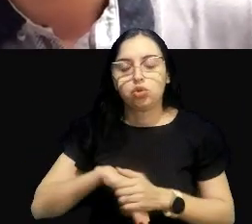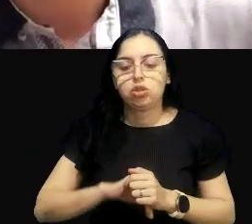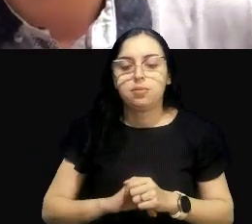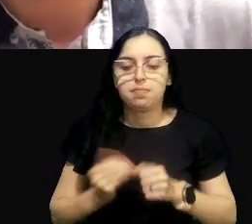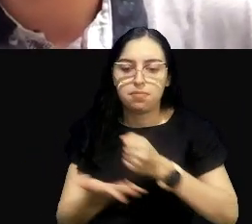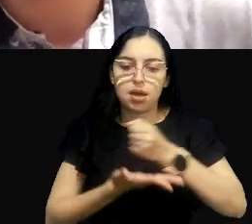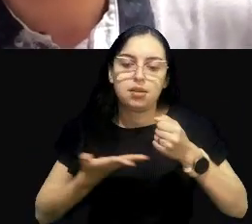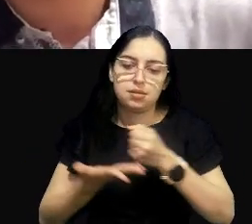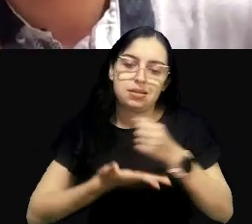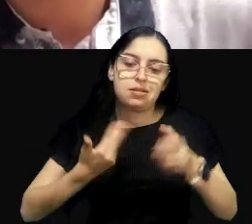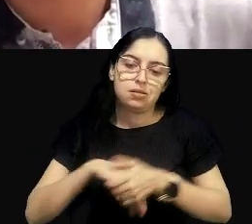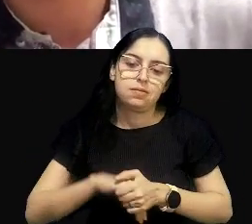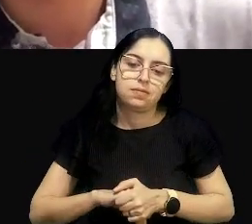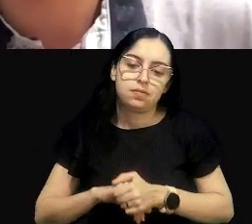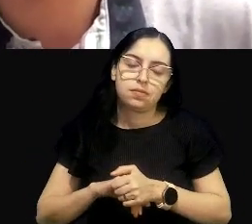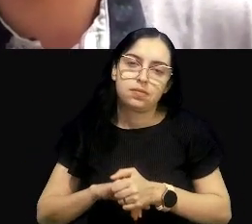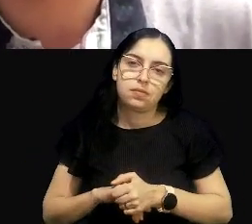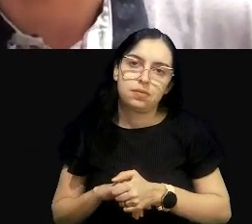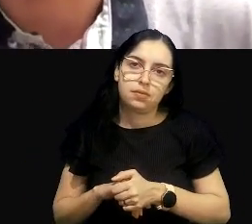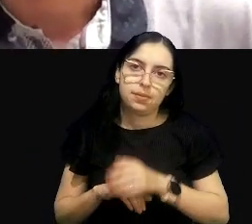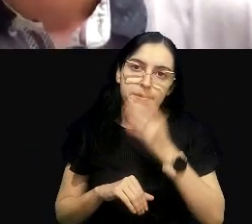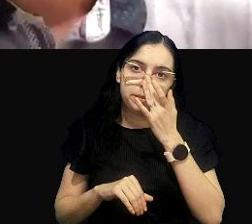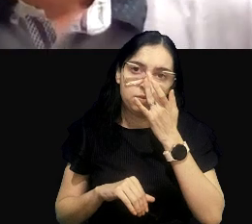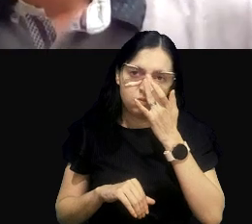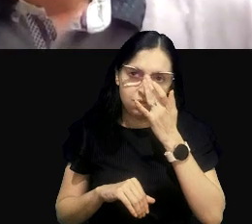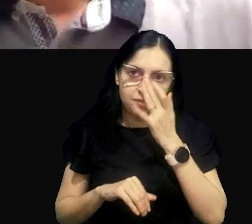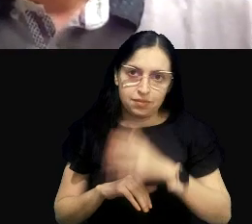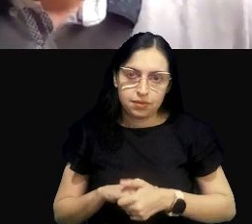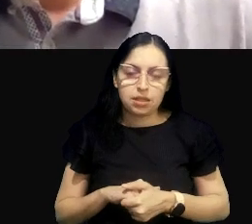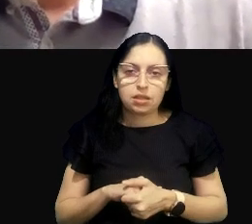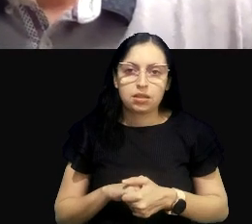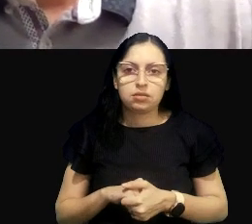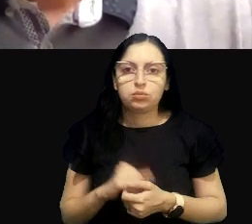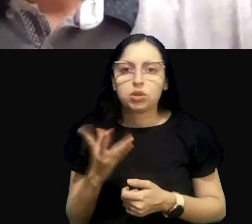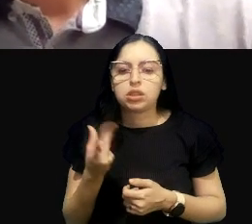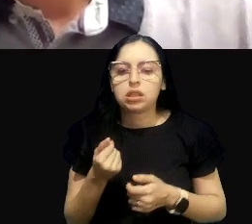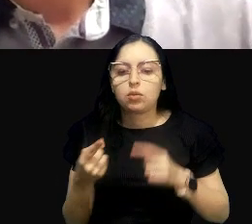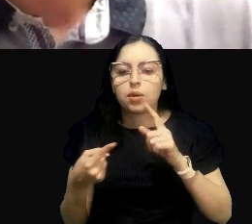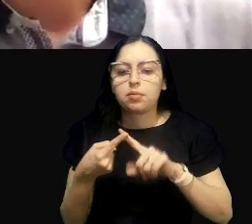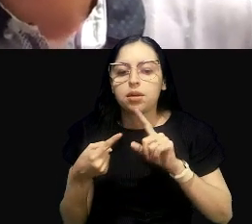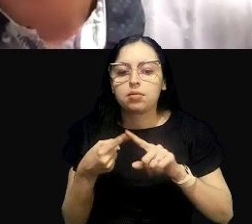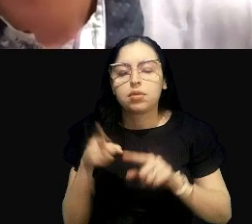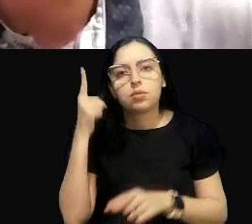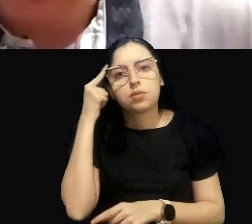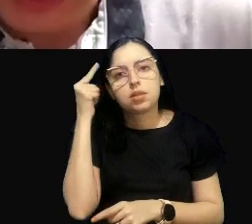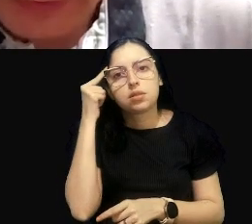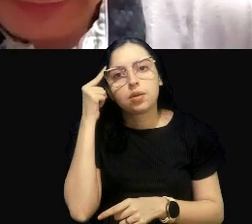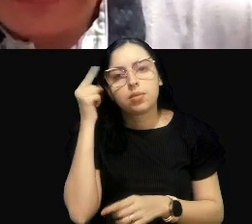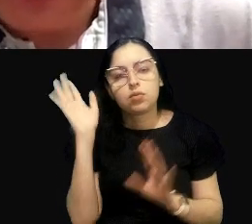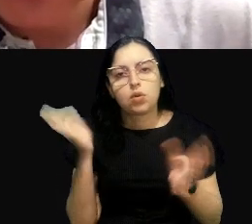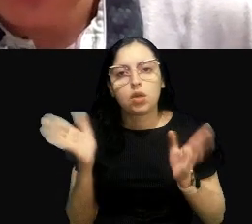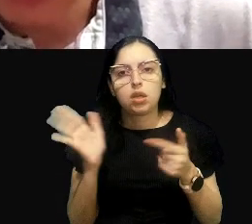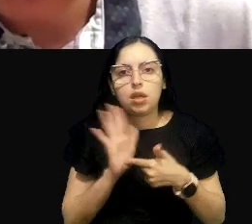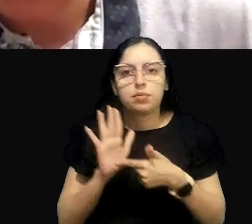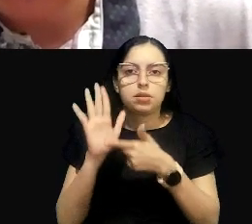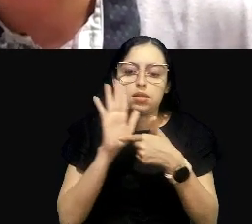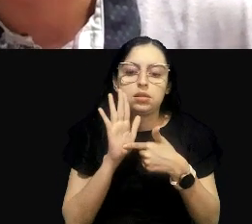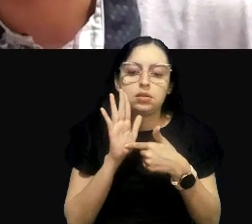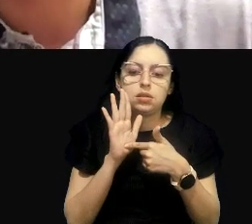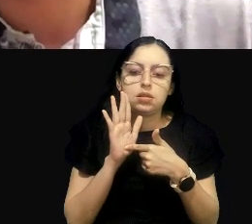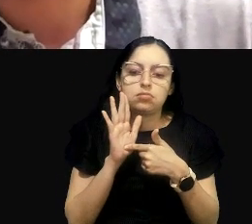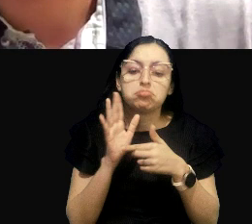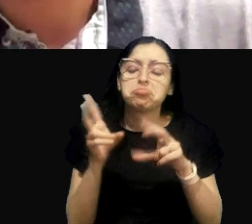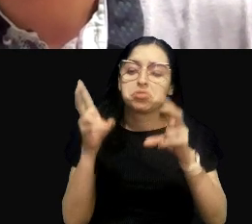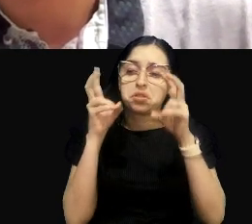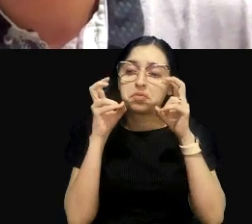de efluentes por meio de fontes pontuais. Então, a primeira reflexão que eu trago aqui para vocês, e vai ser muito interessante